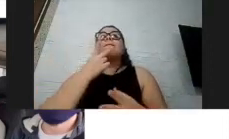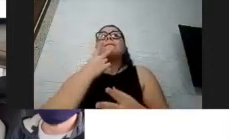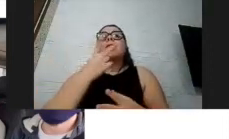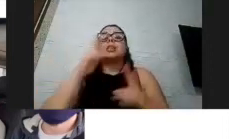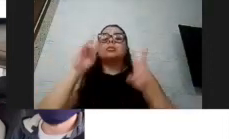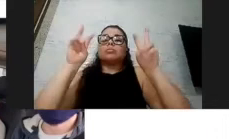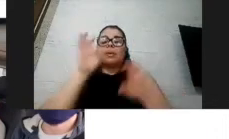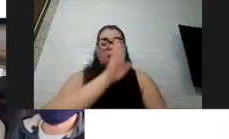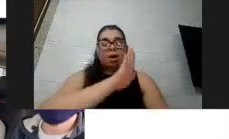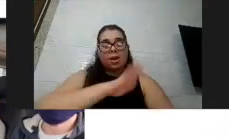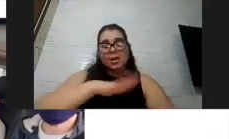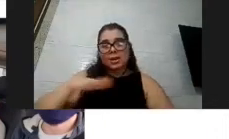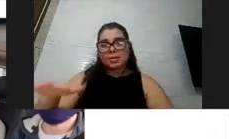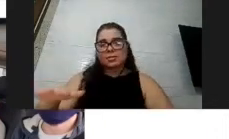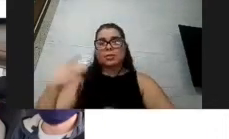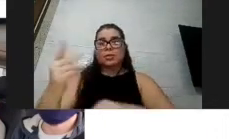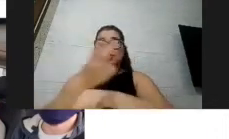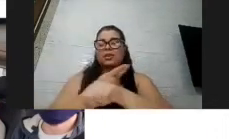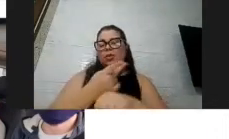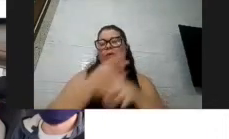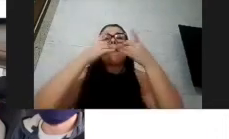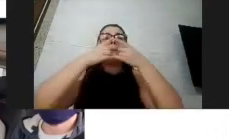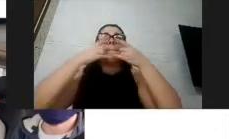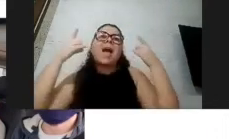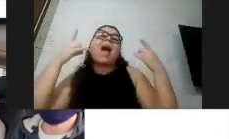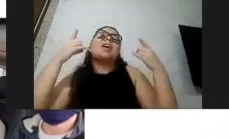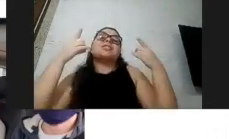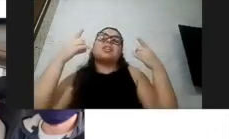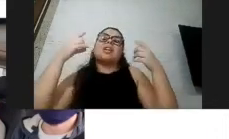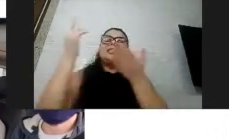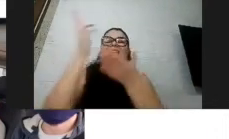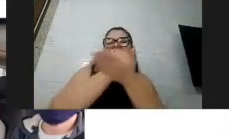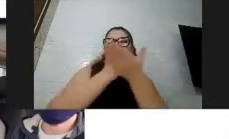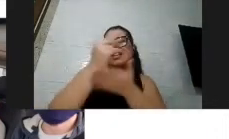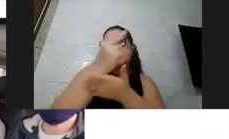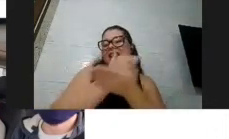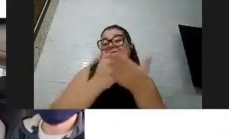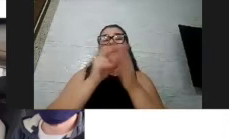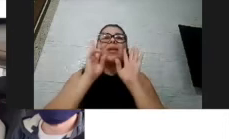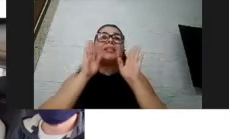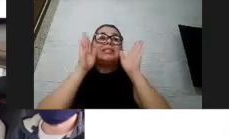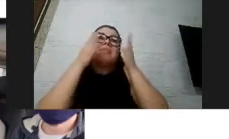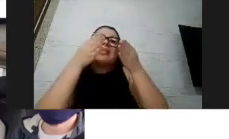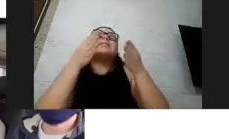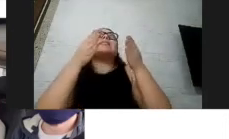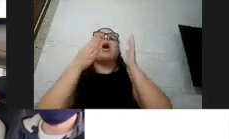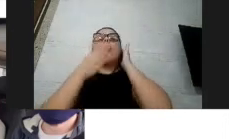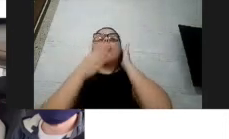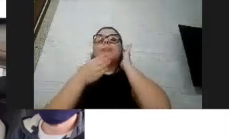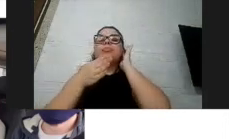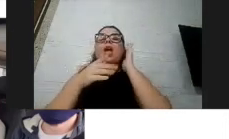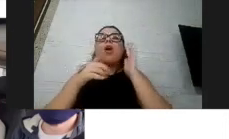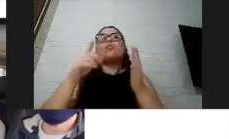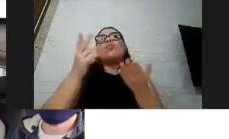procurar máscaras com estampas que a criança se identifique, por exemplo, personagens